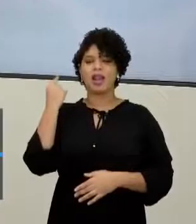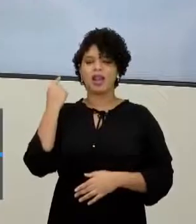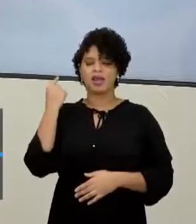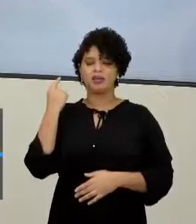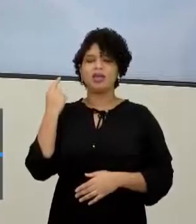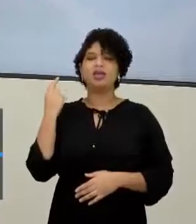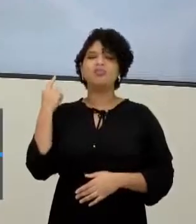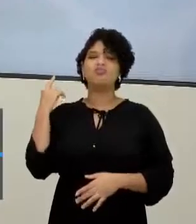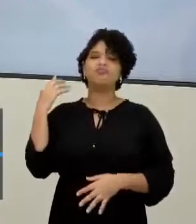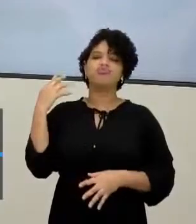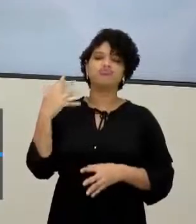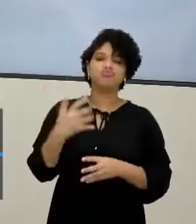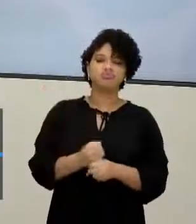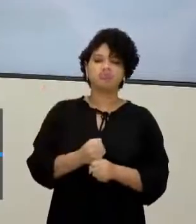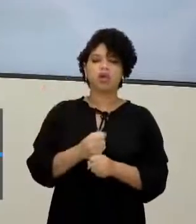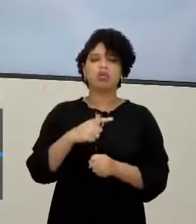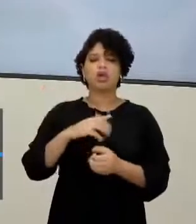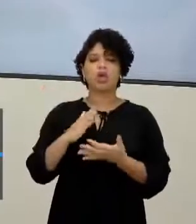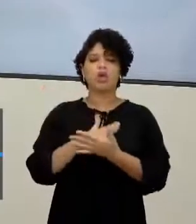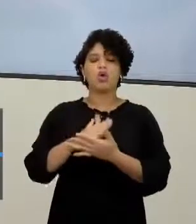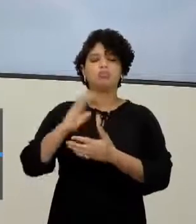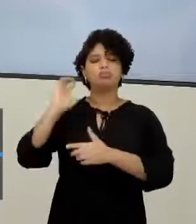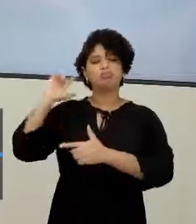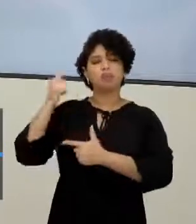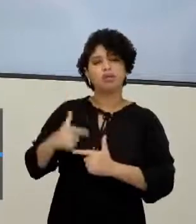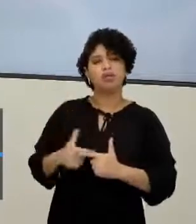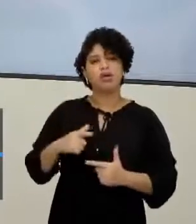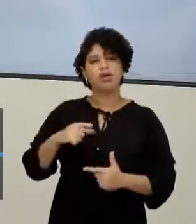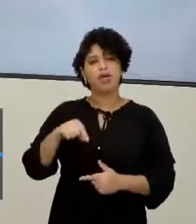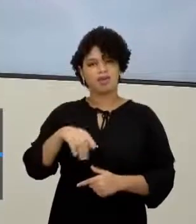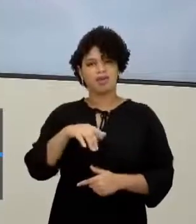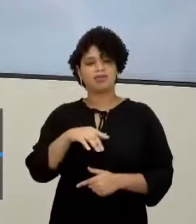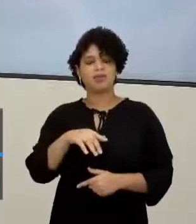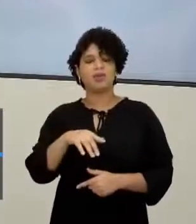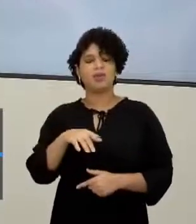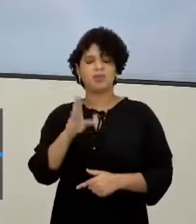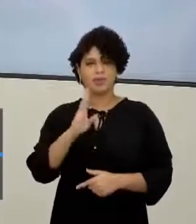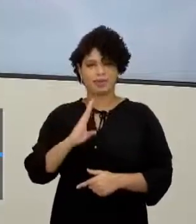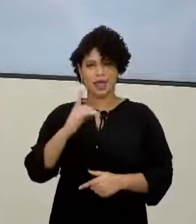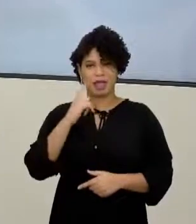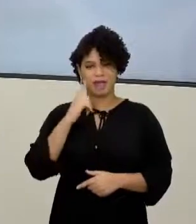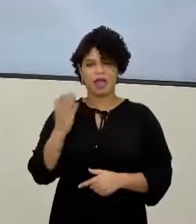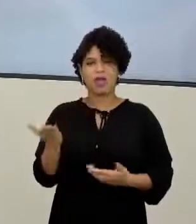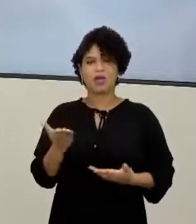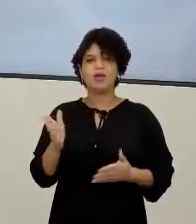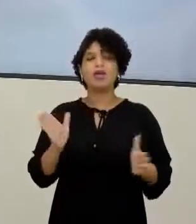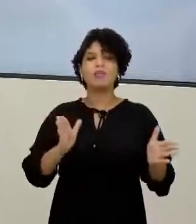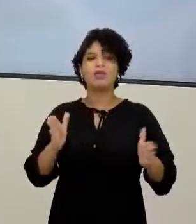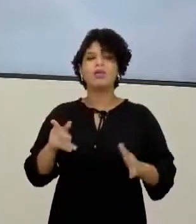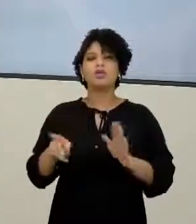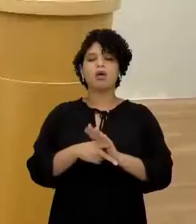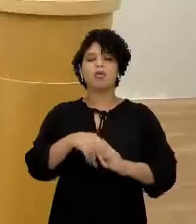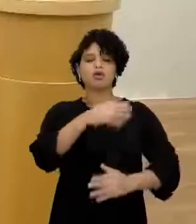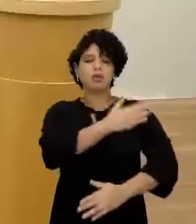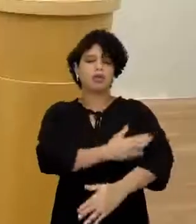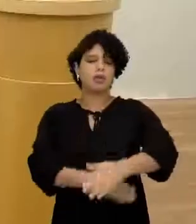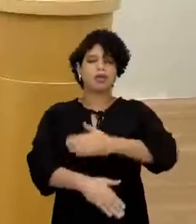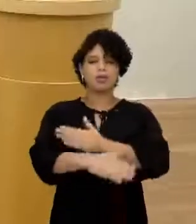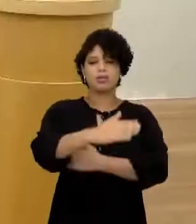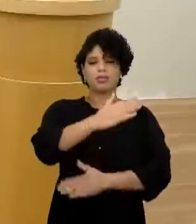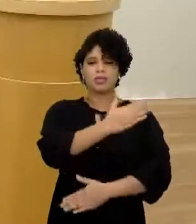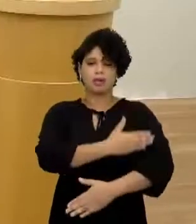E povos aí, comunidades tradicionais que nós temos aqui no Brasil Nós estamos aí na época das Paralimpíadas, né? Paralimpíadas ou